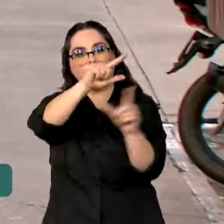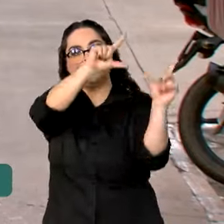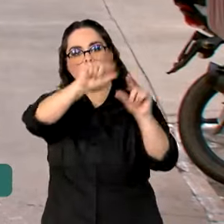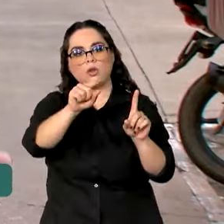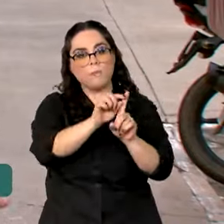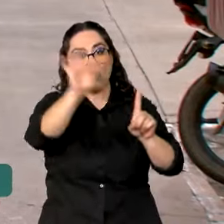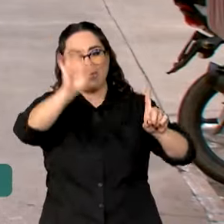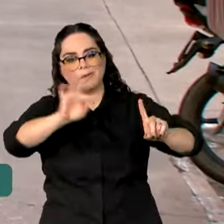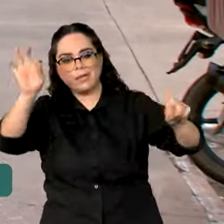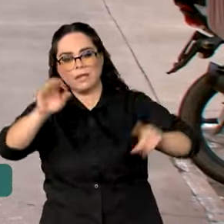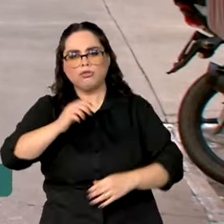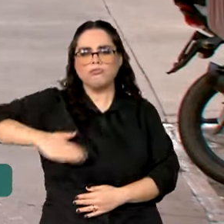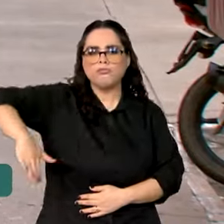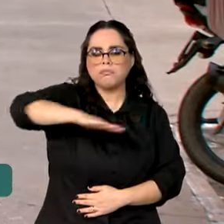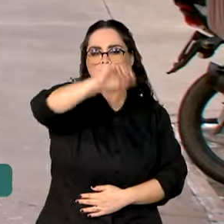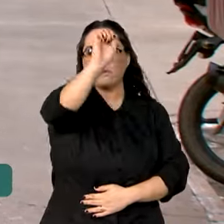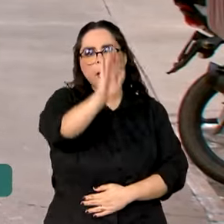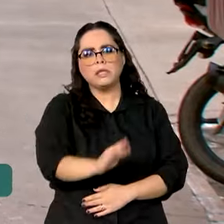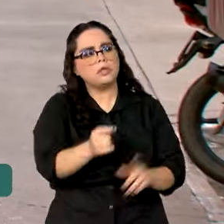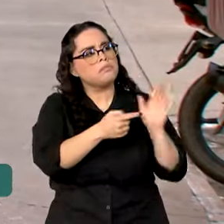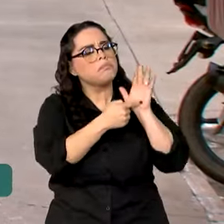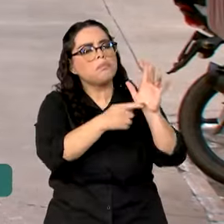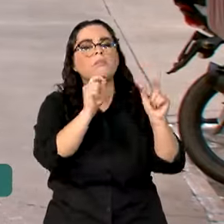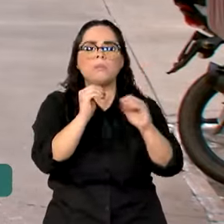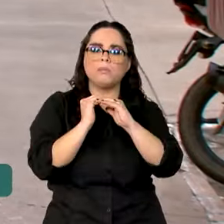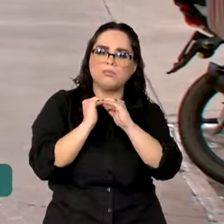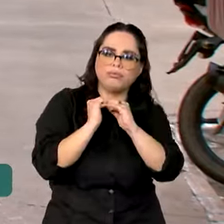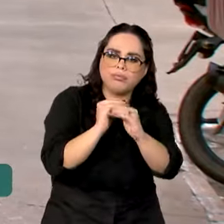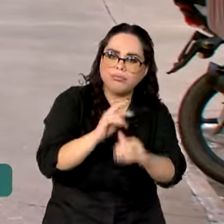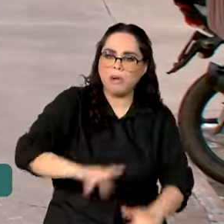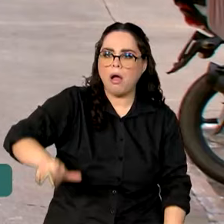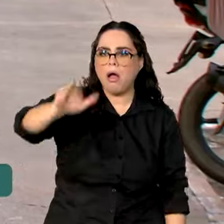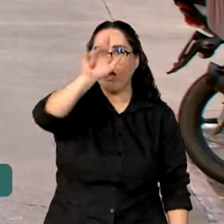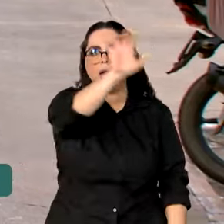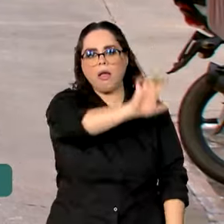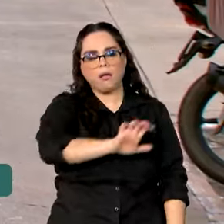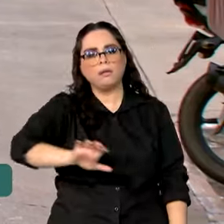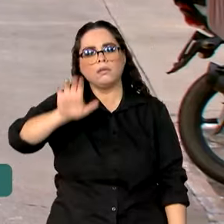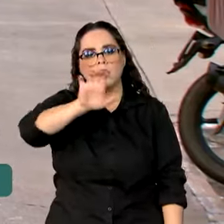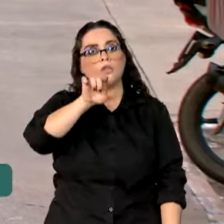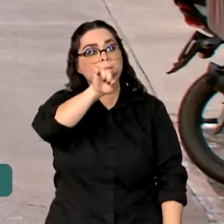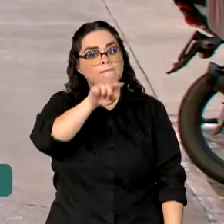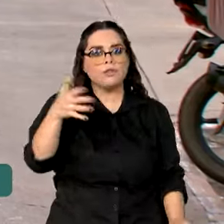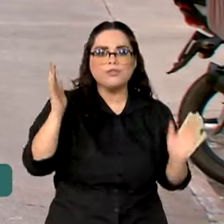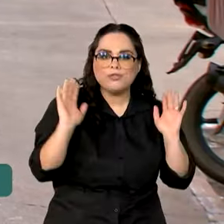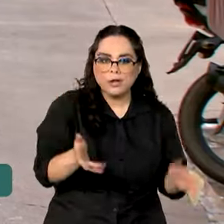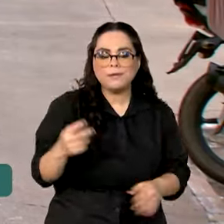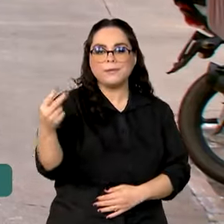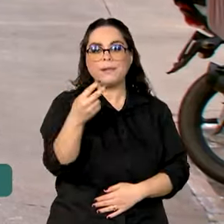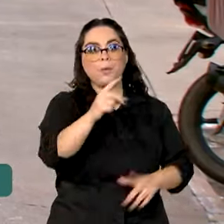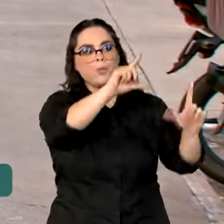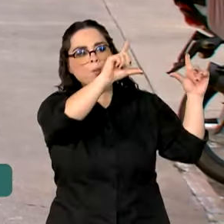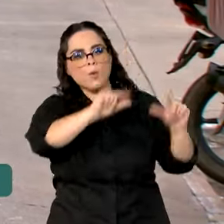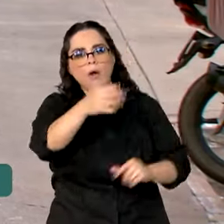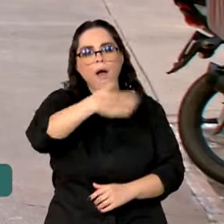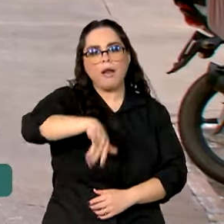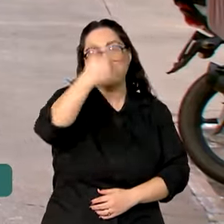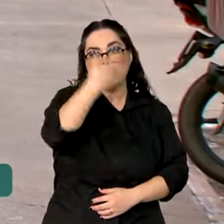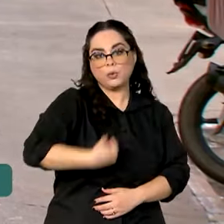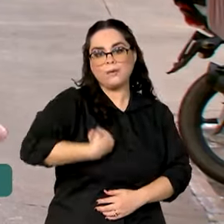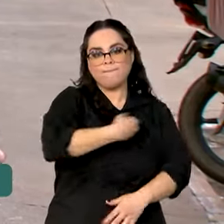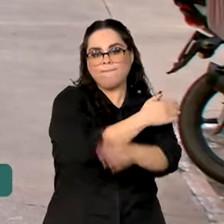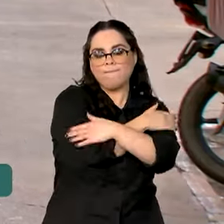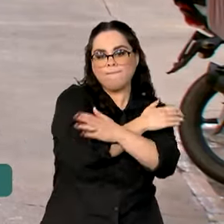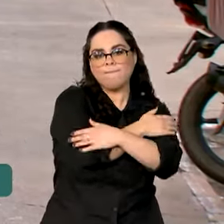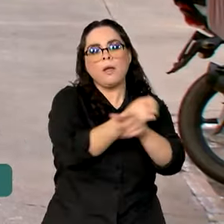O cenário nacional é de estabilidade em muitas regiões. Essa foi a segunda menor taxa de desocupação da